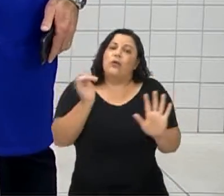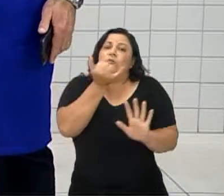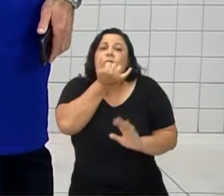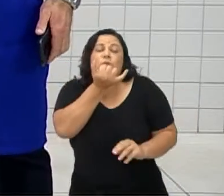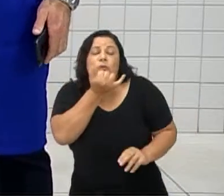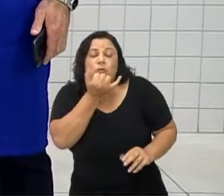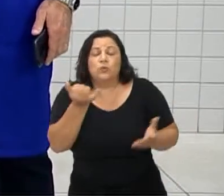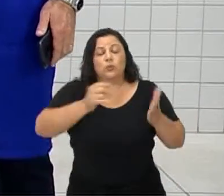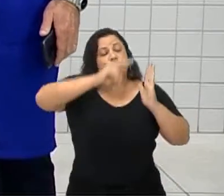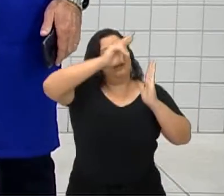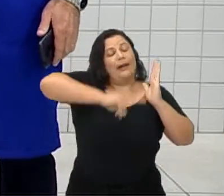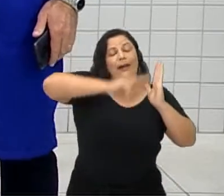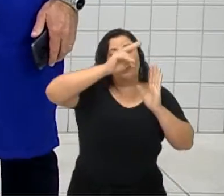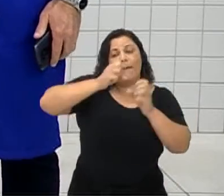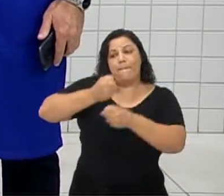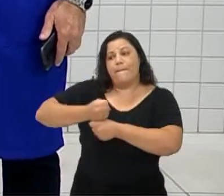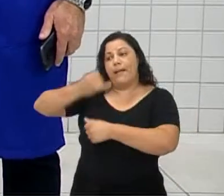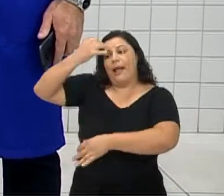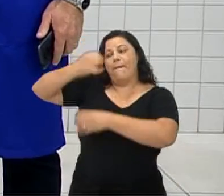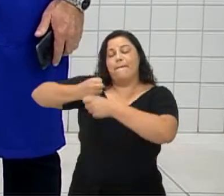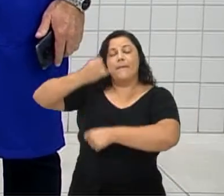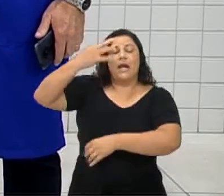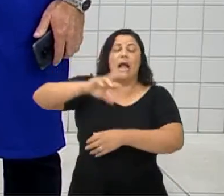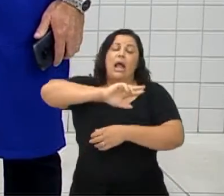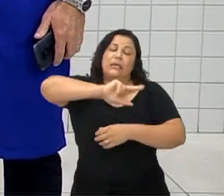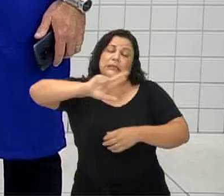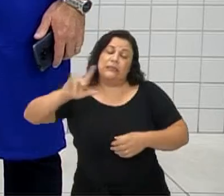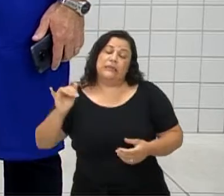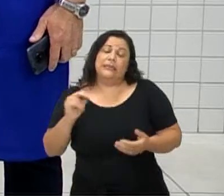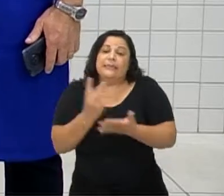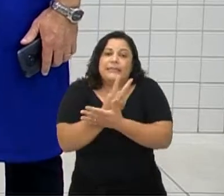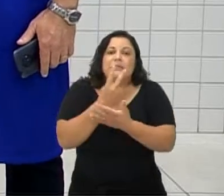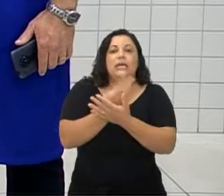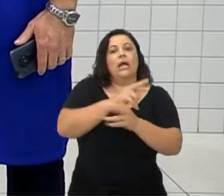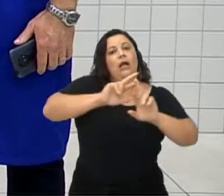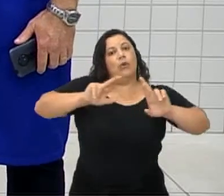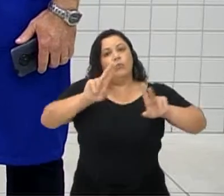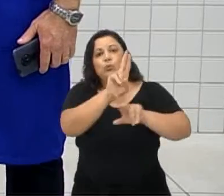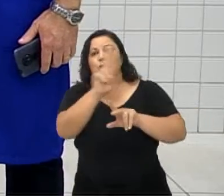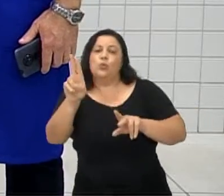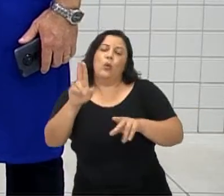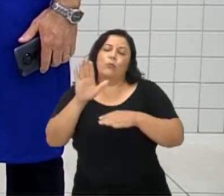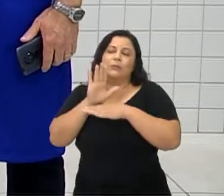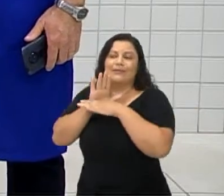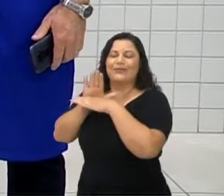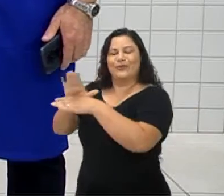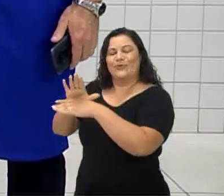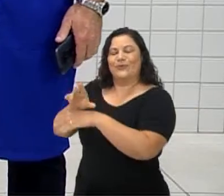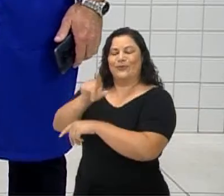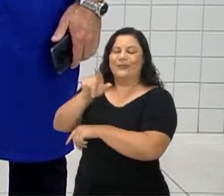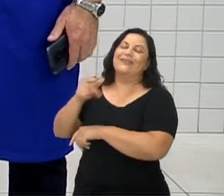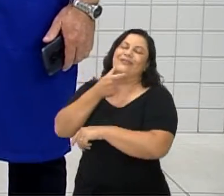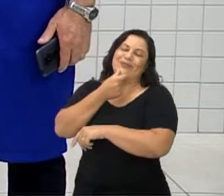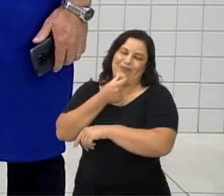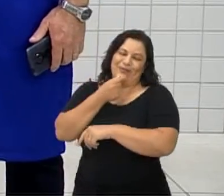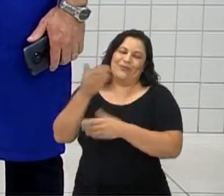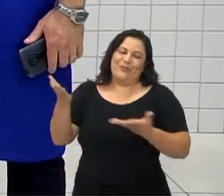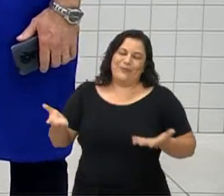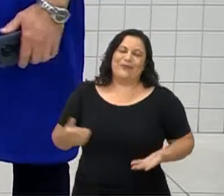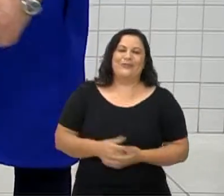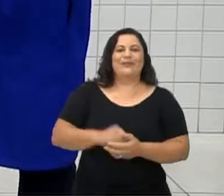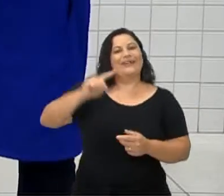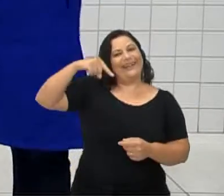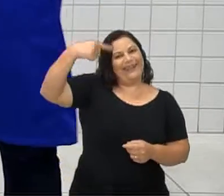nos equivocamos em alguma sílaba, em algum nome. Espero ter contribuído com a aula do professor Peterson e até a